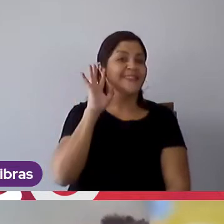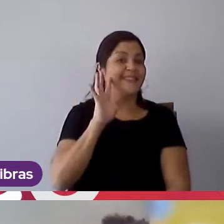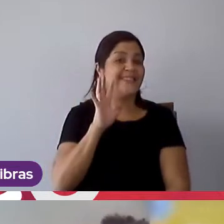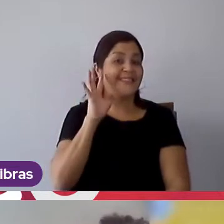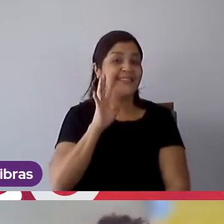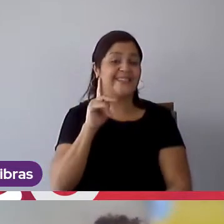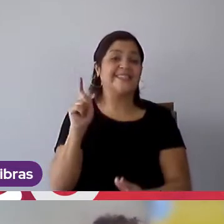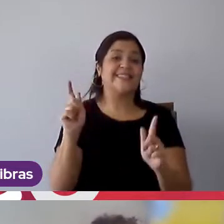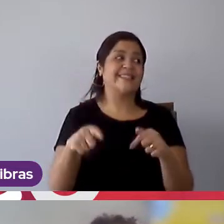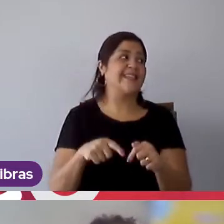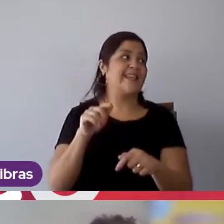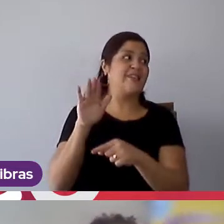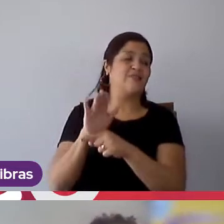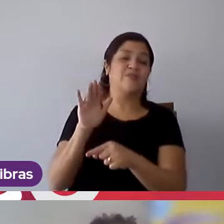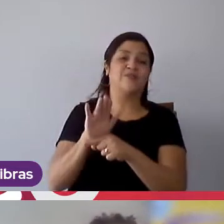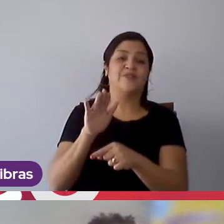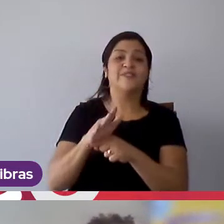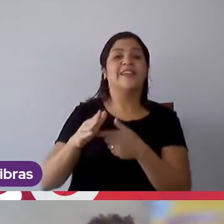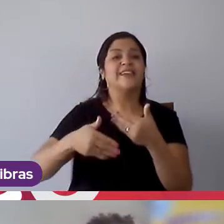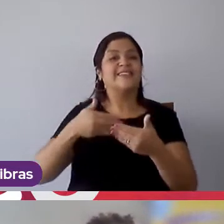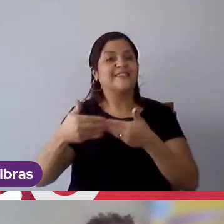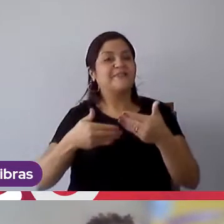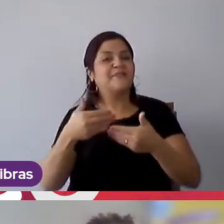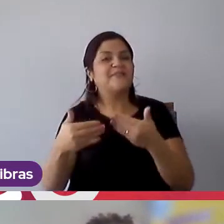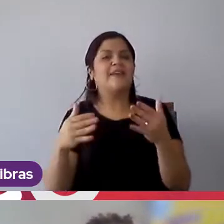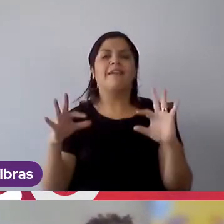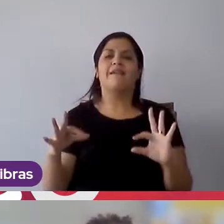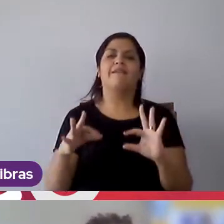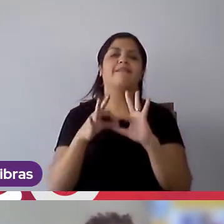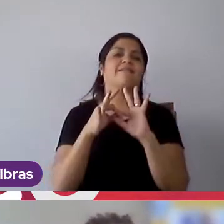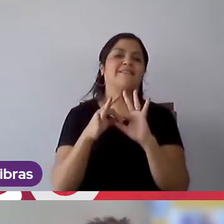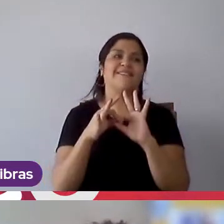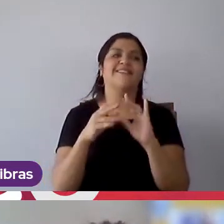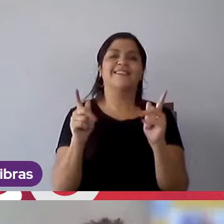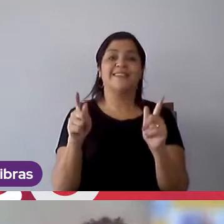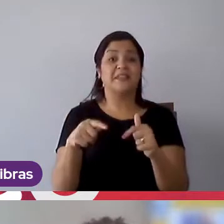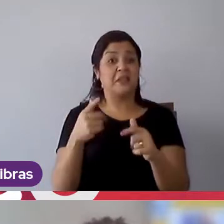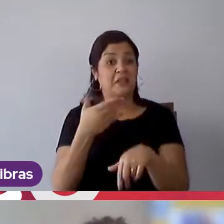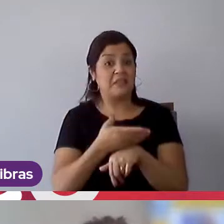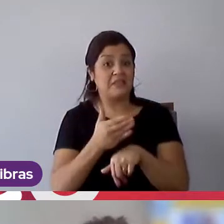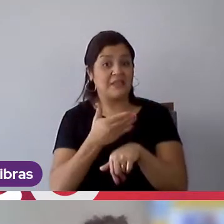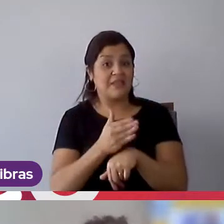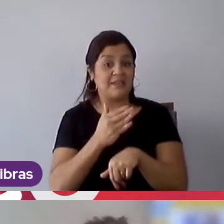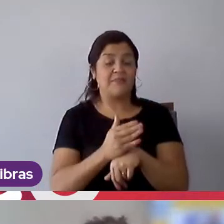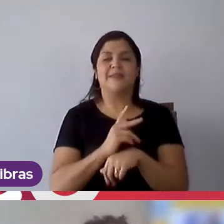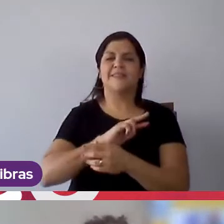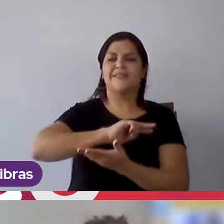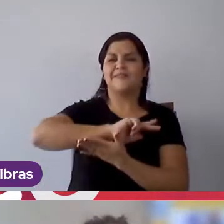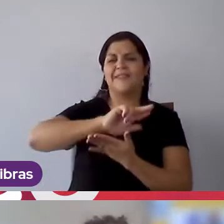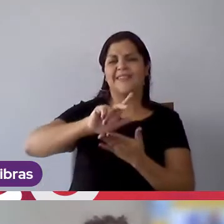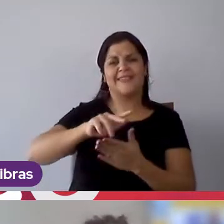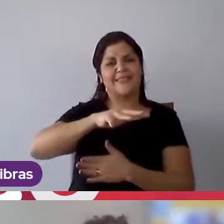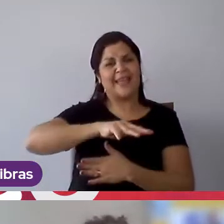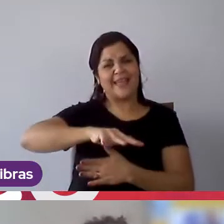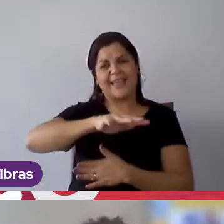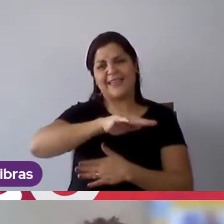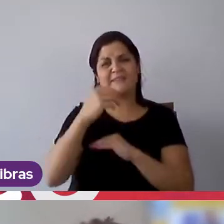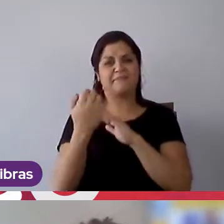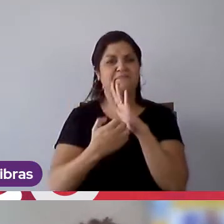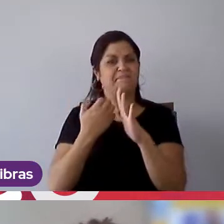justamente dá esse, essa conexão entre os estagiários, as diversas áreas da empresa,